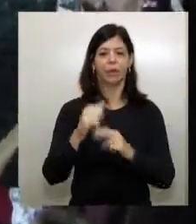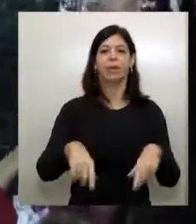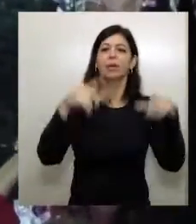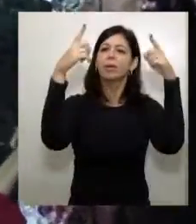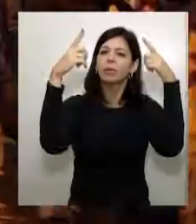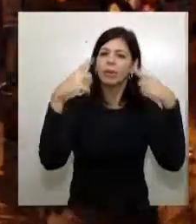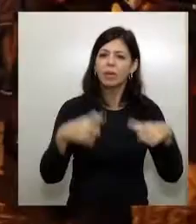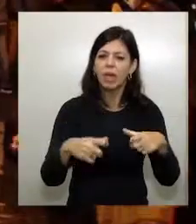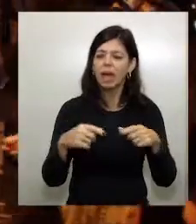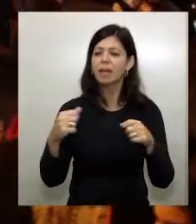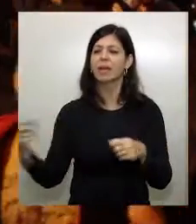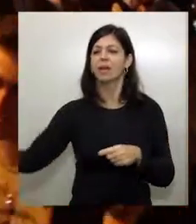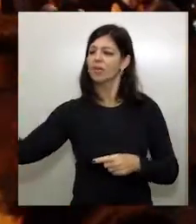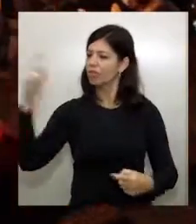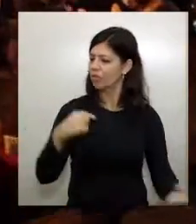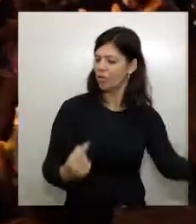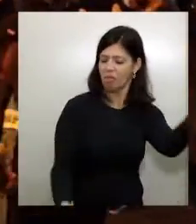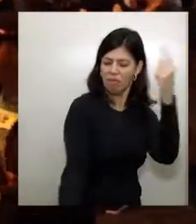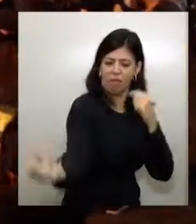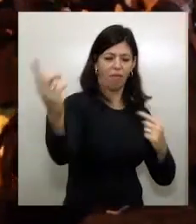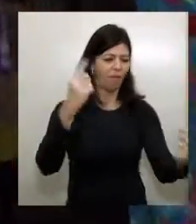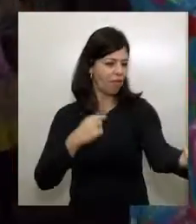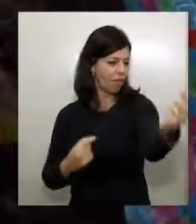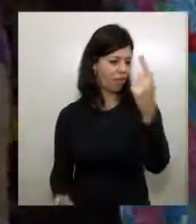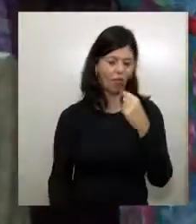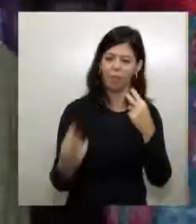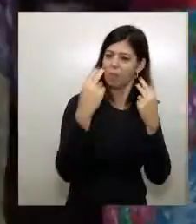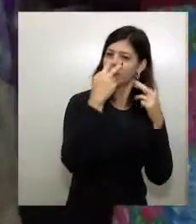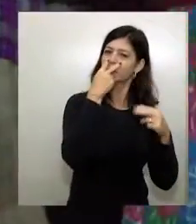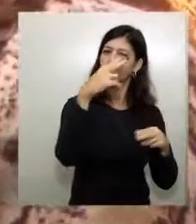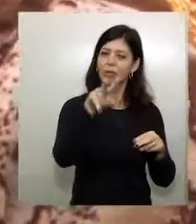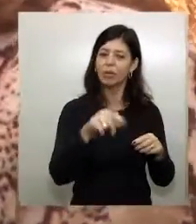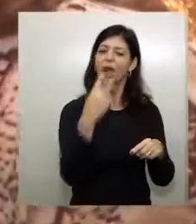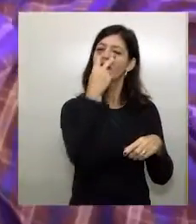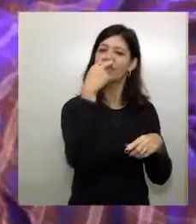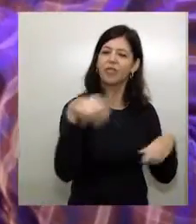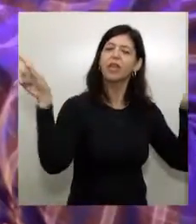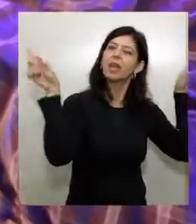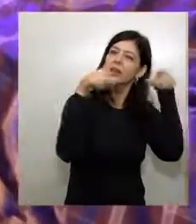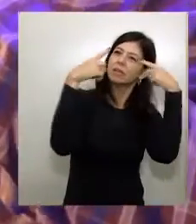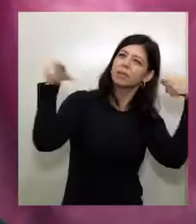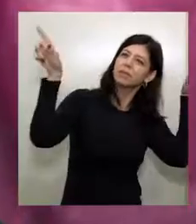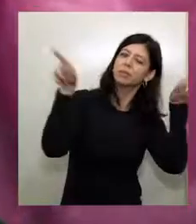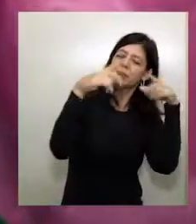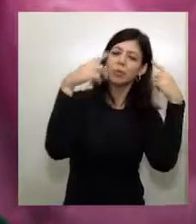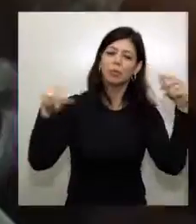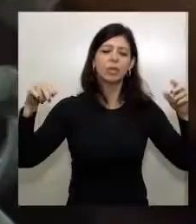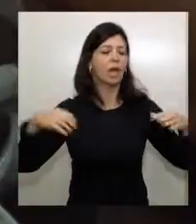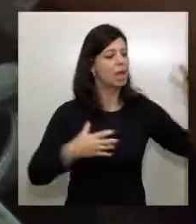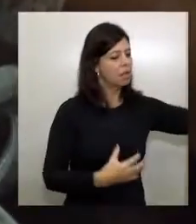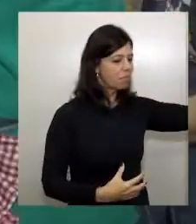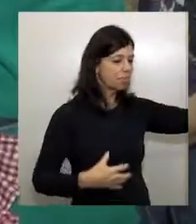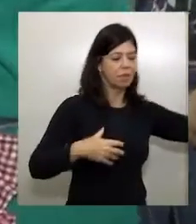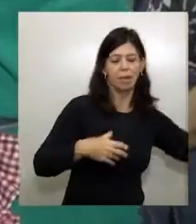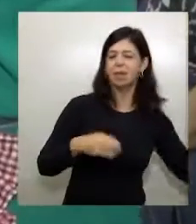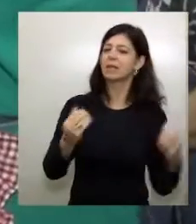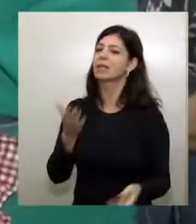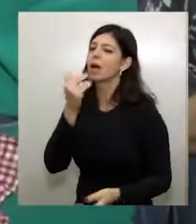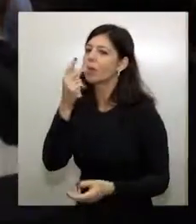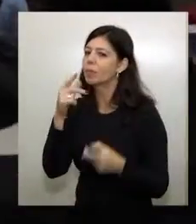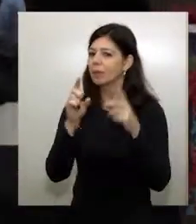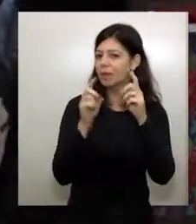O evento tira todo mundo de casa, para ver a quadrilha, os shows e, claro, saborear as delícias